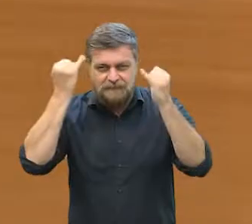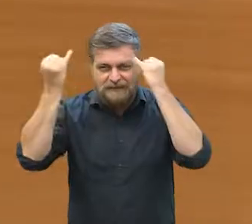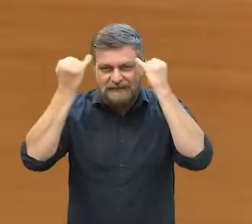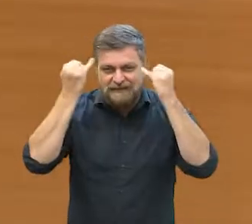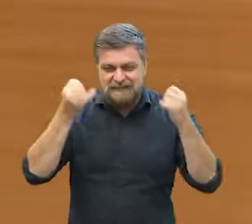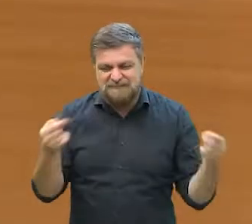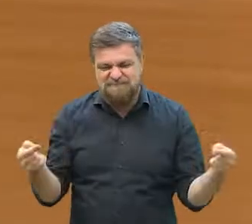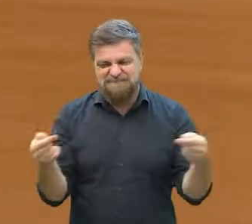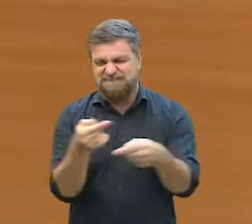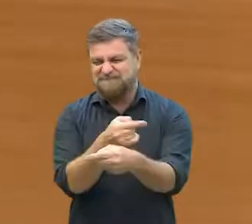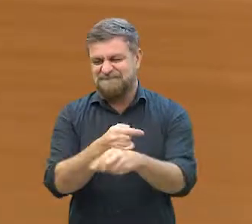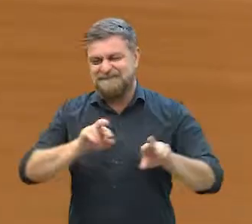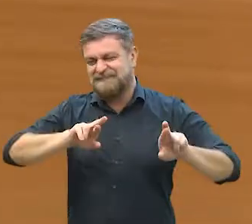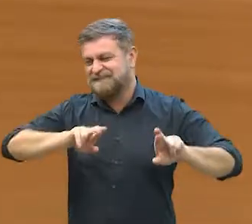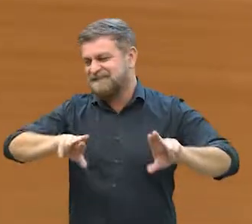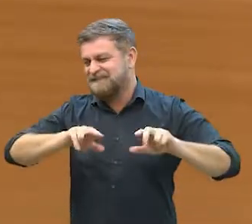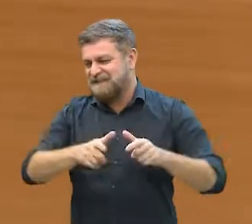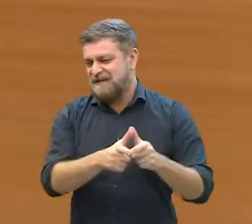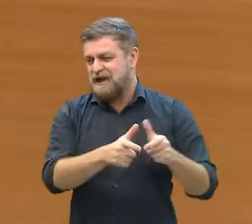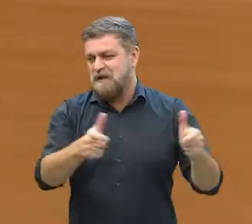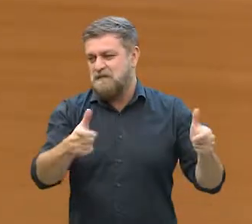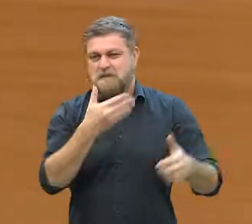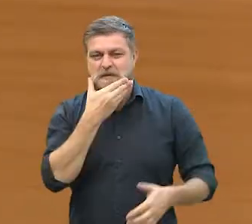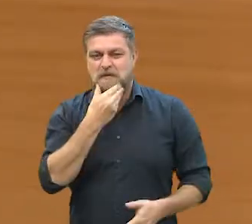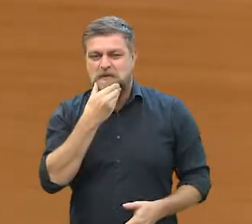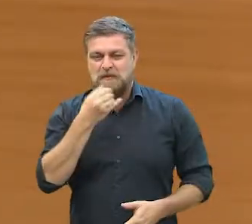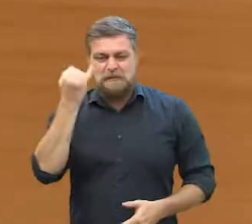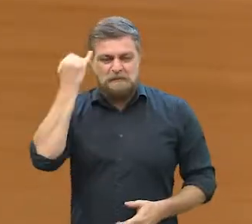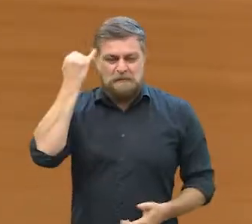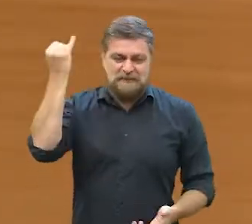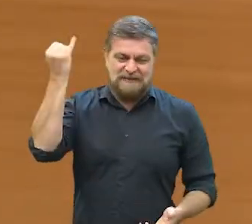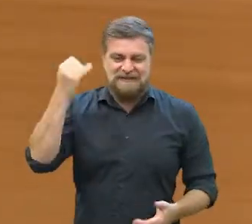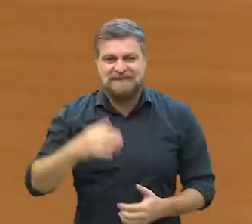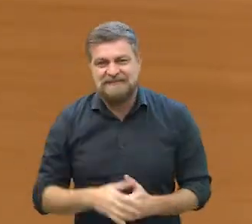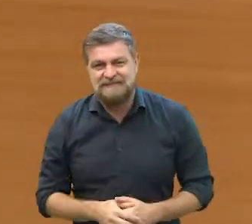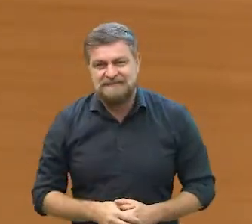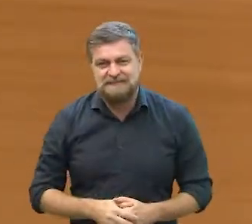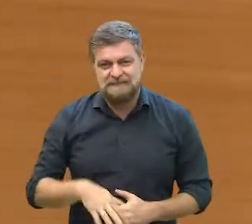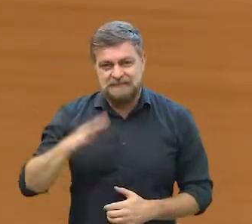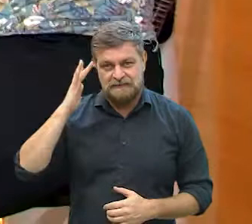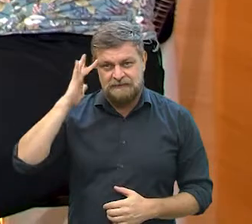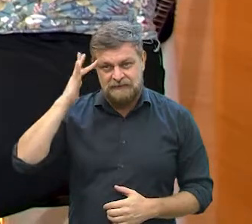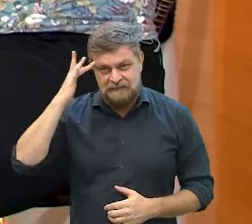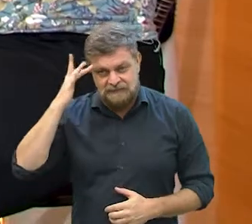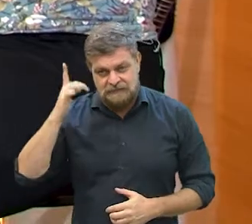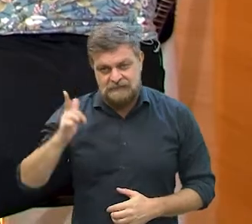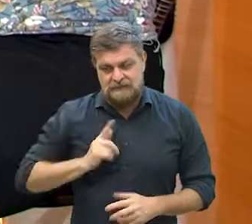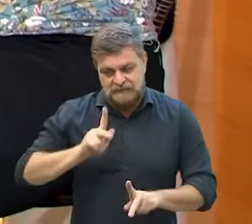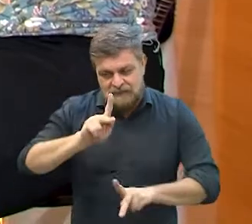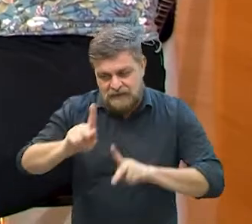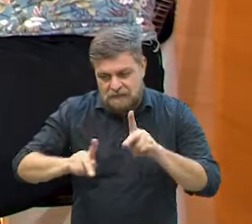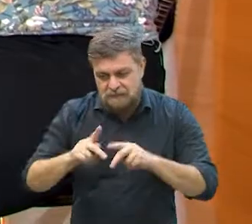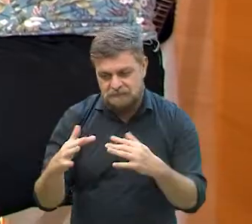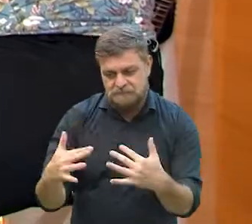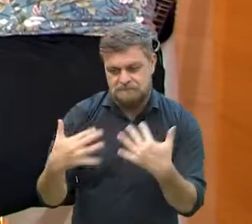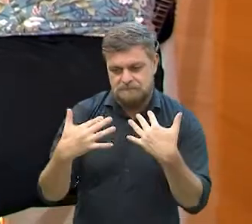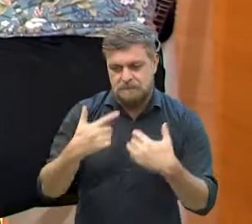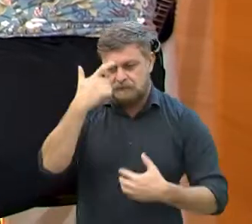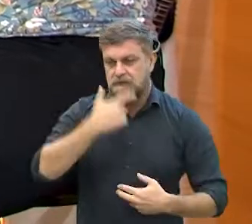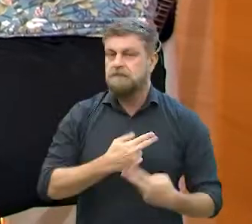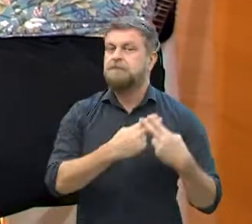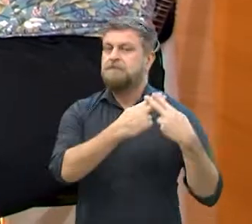muito diferentes do que a maioria dos vereadores. Então eu achei que foi um reconhecimento e é uma